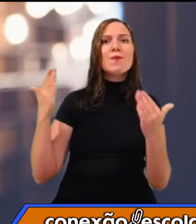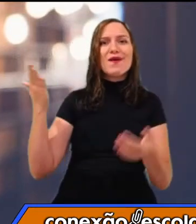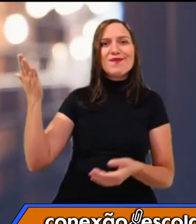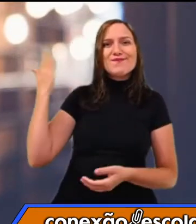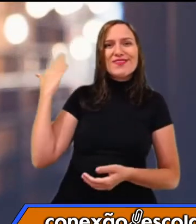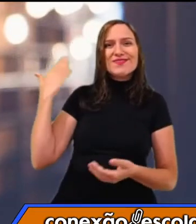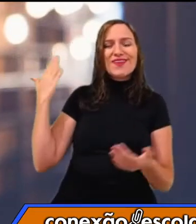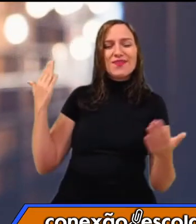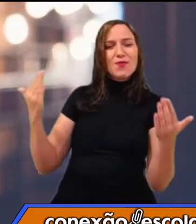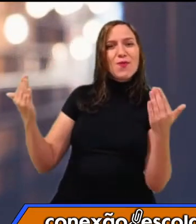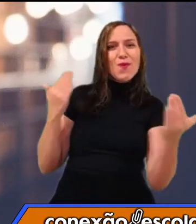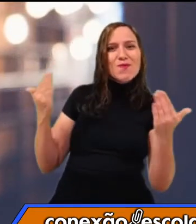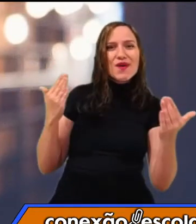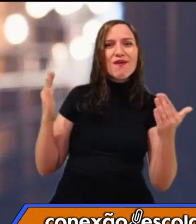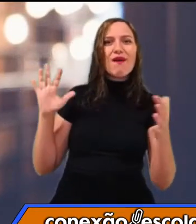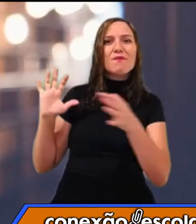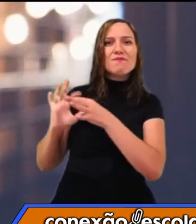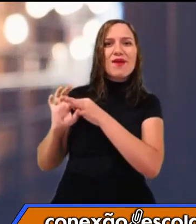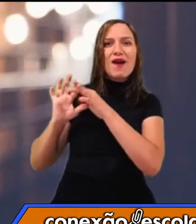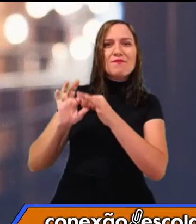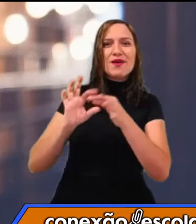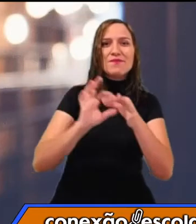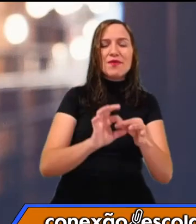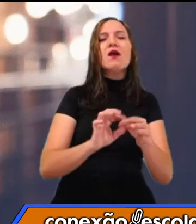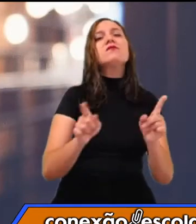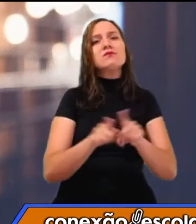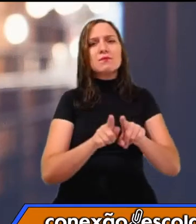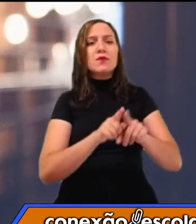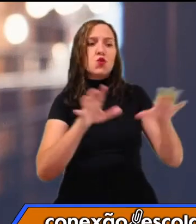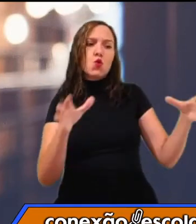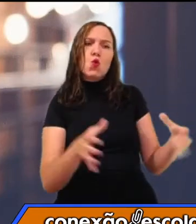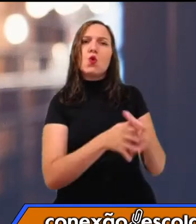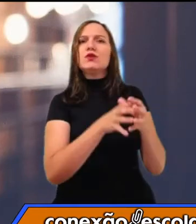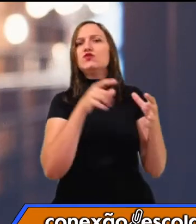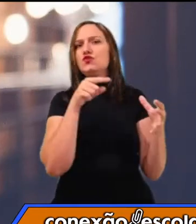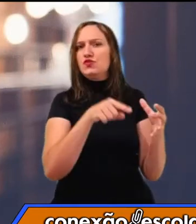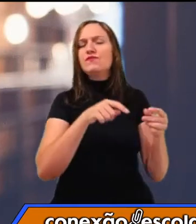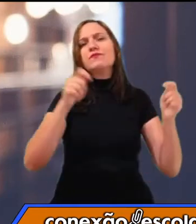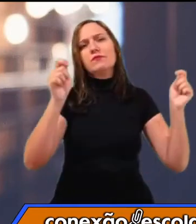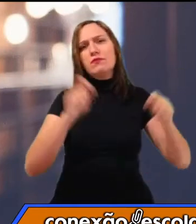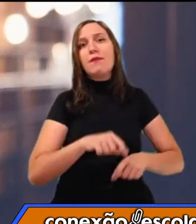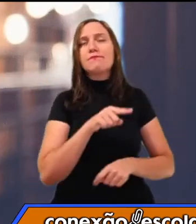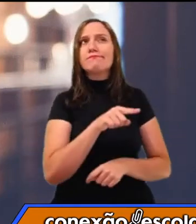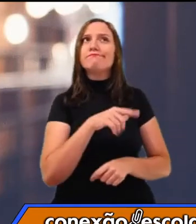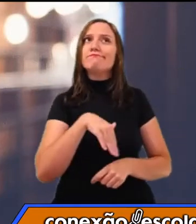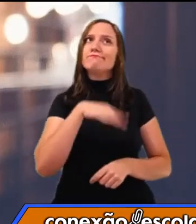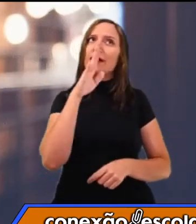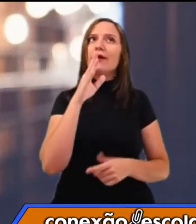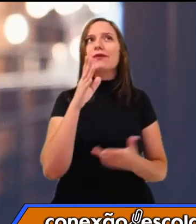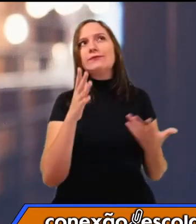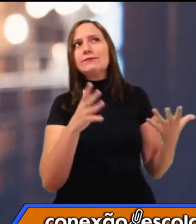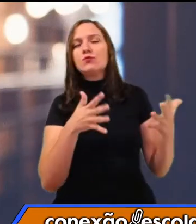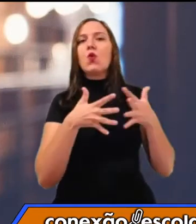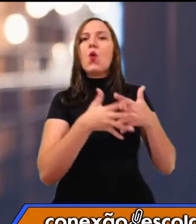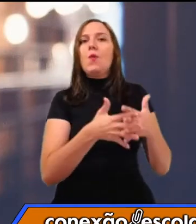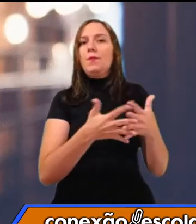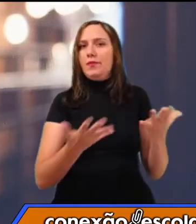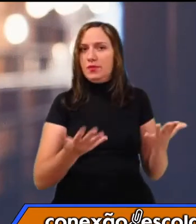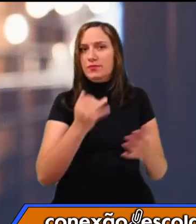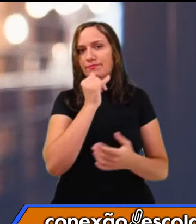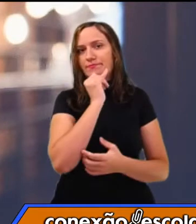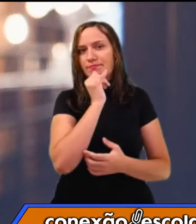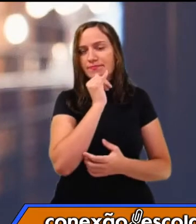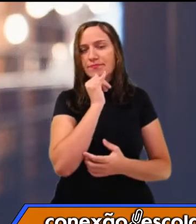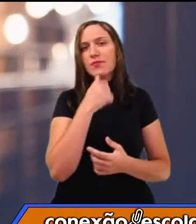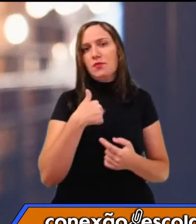também acontece na memória coletiva, só que de uma forma muito mais complexa, né? Então, eu quero trazer para vocês um exemplo